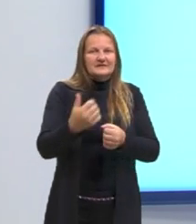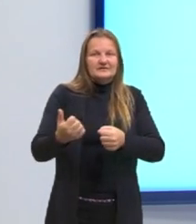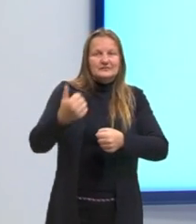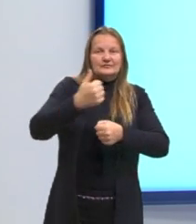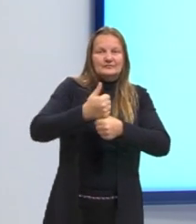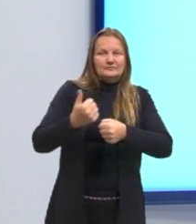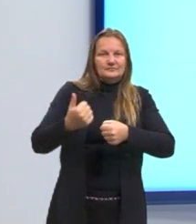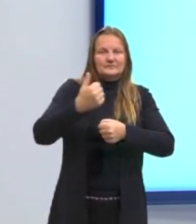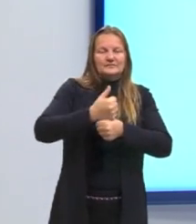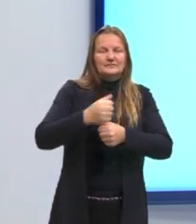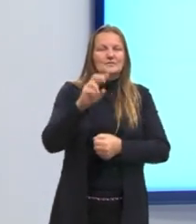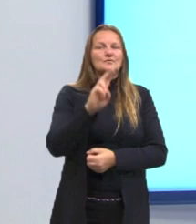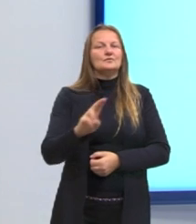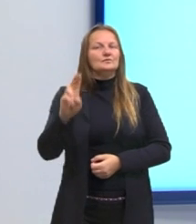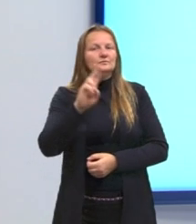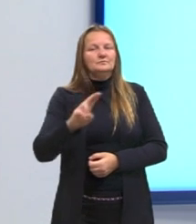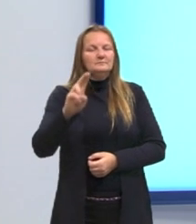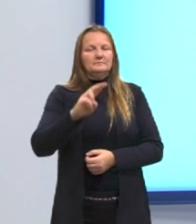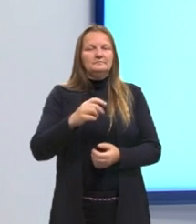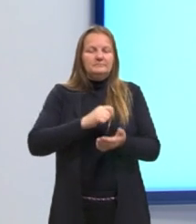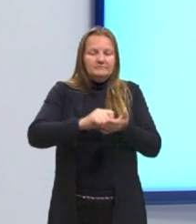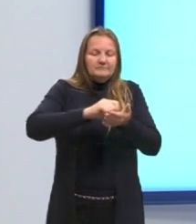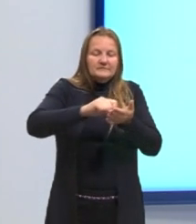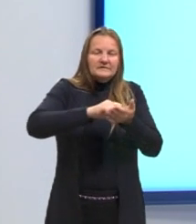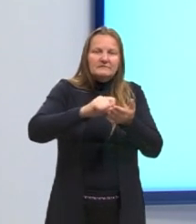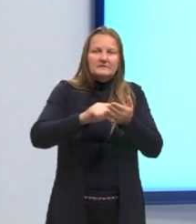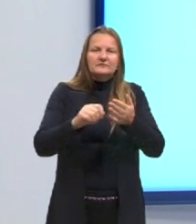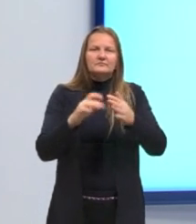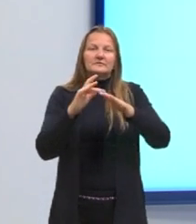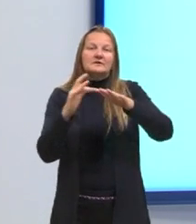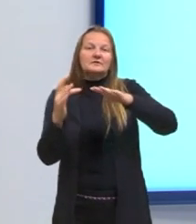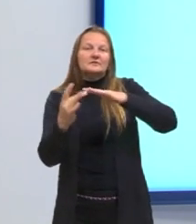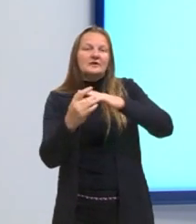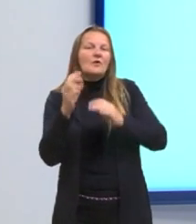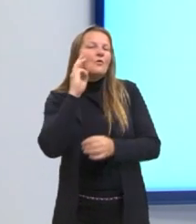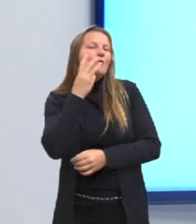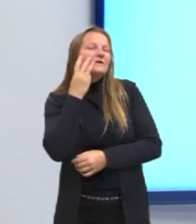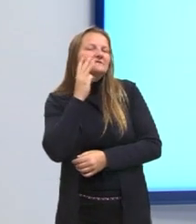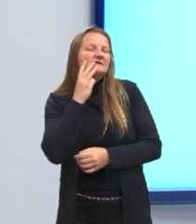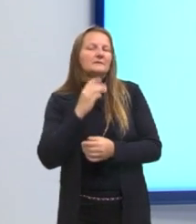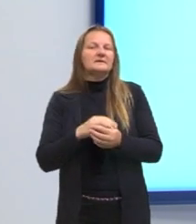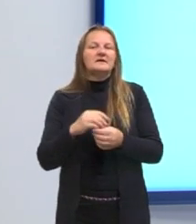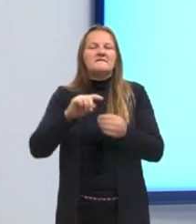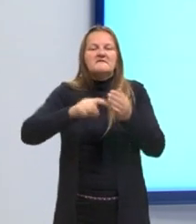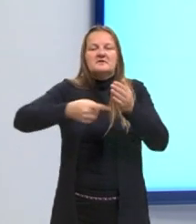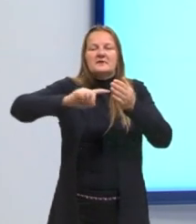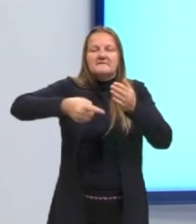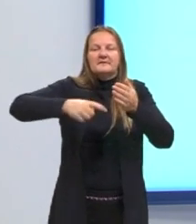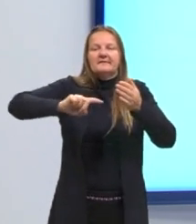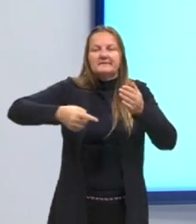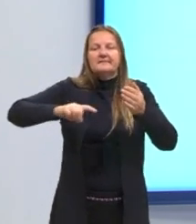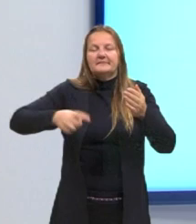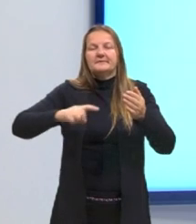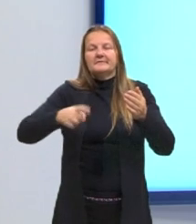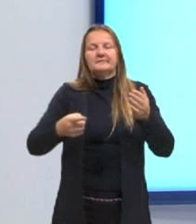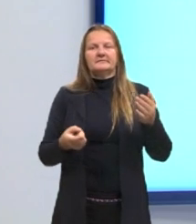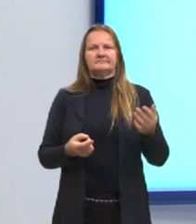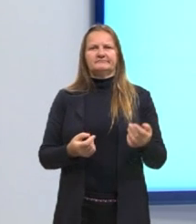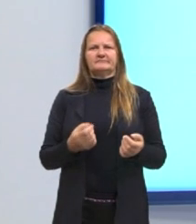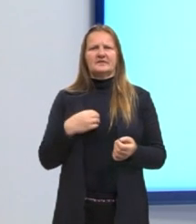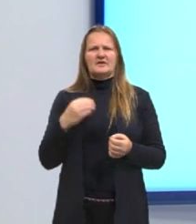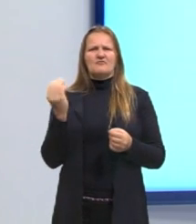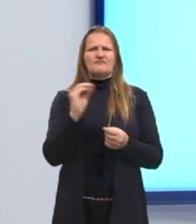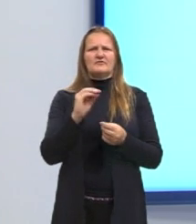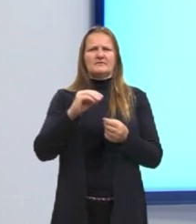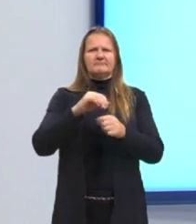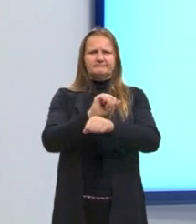às vezes, de estar escrevendo lá na rede social, no WhatsApp mesmo, e aí vai colocando vírgula em tudo, porque, né, ah, eu vou colocar